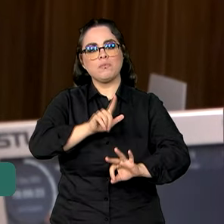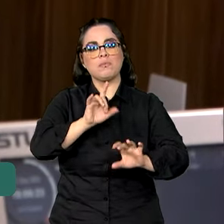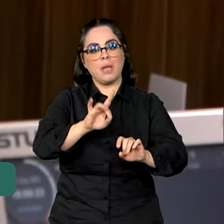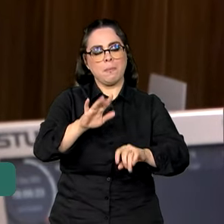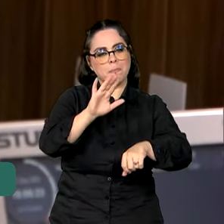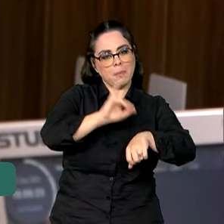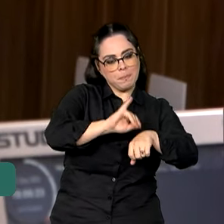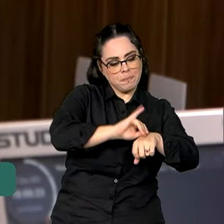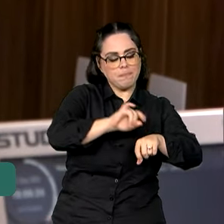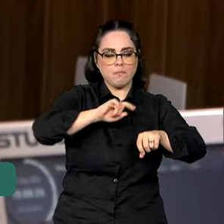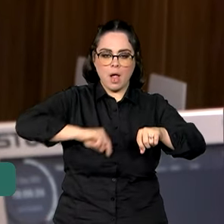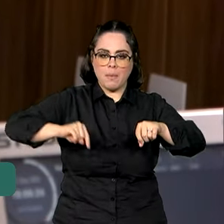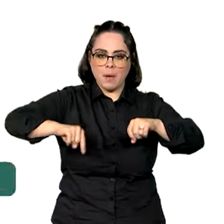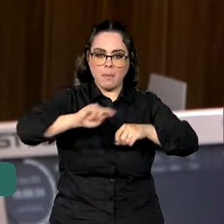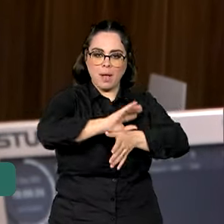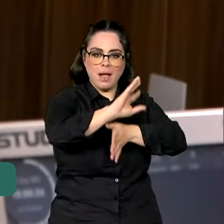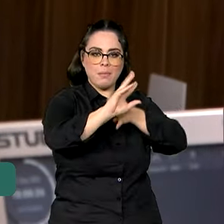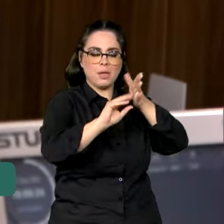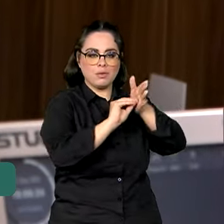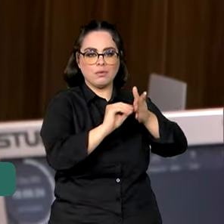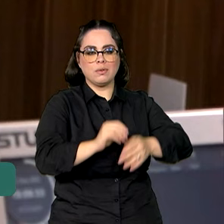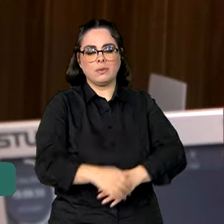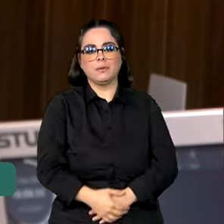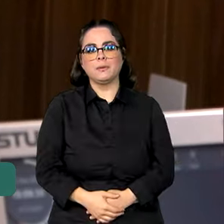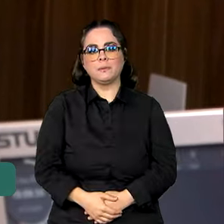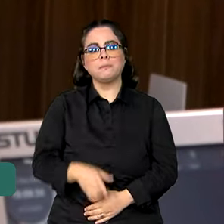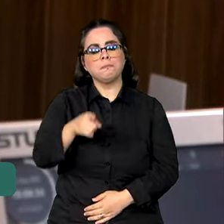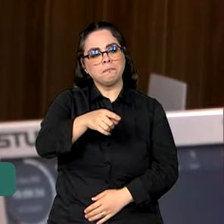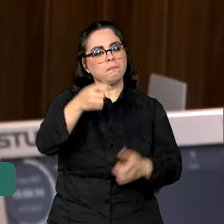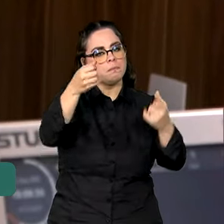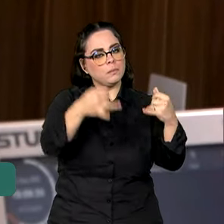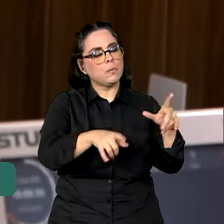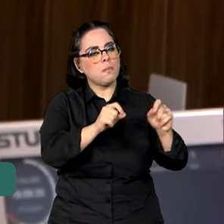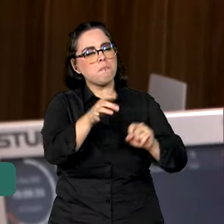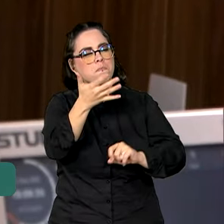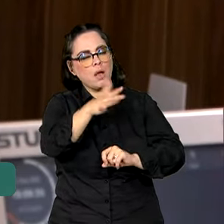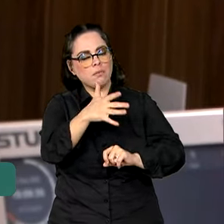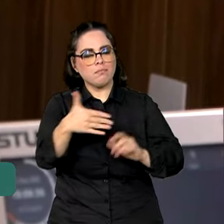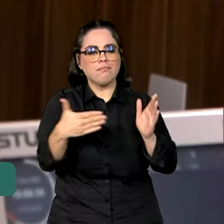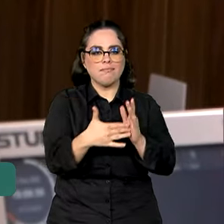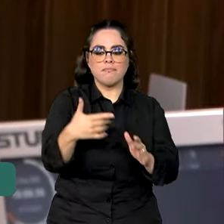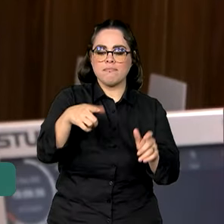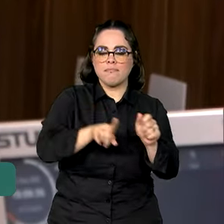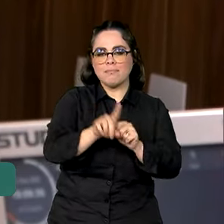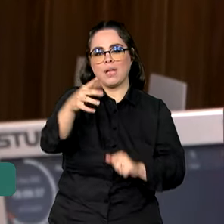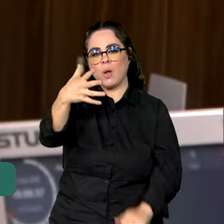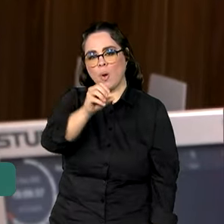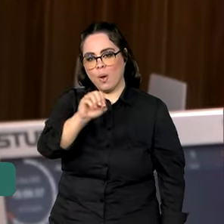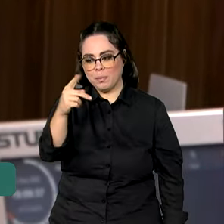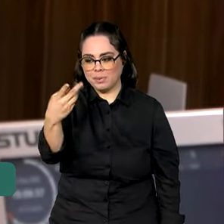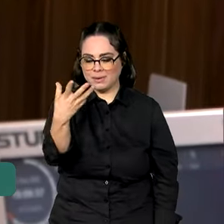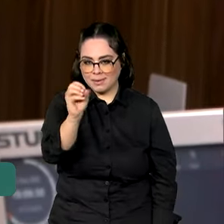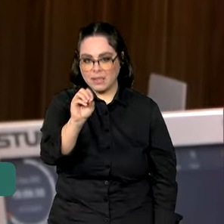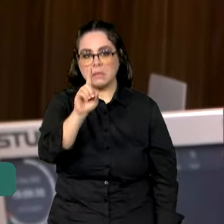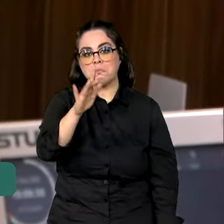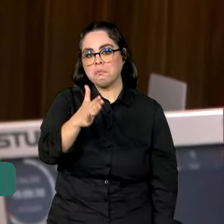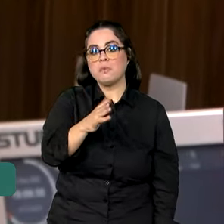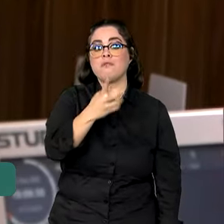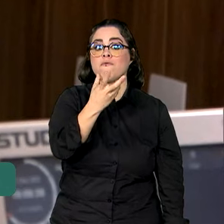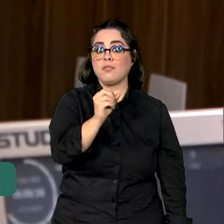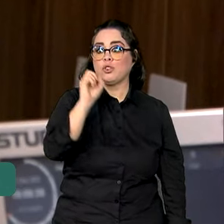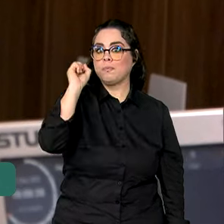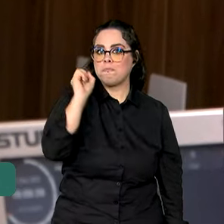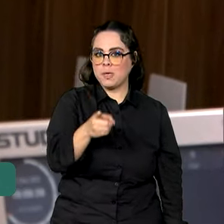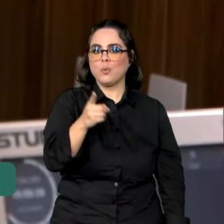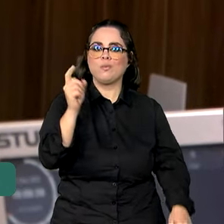para Belém, mas para toda a região amazônica. Tem uma estimativa que deve gerar até a COP, pelo menos, em torno de 20 mil